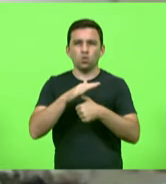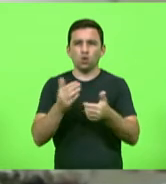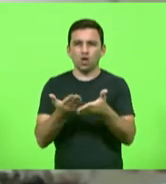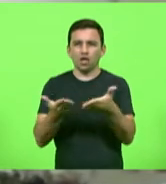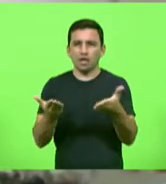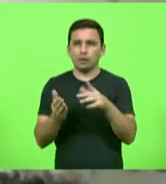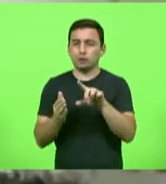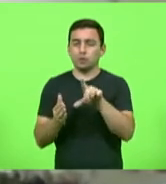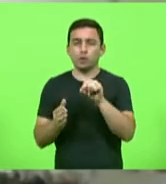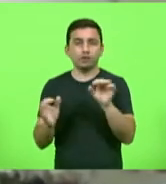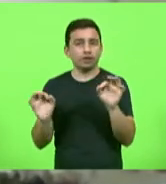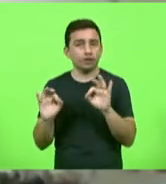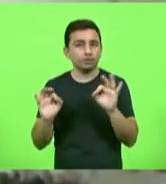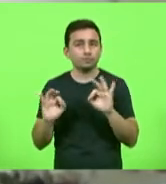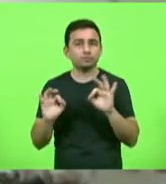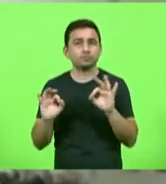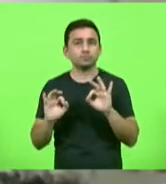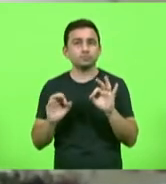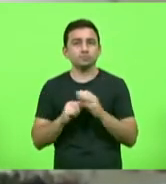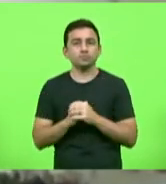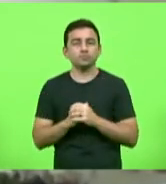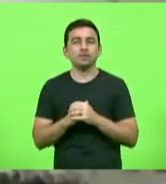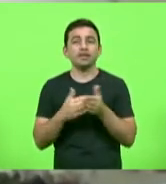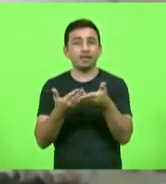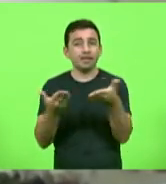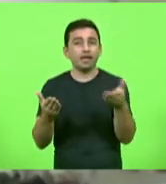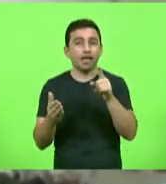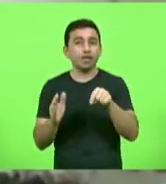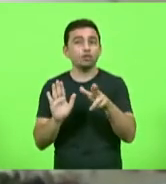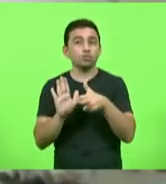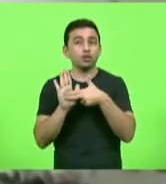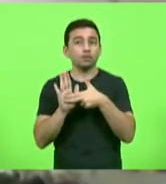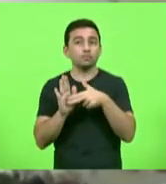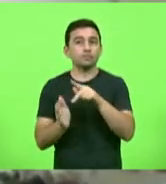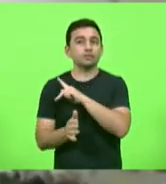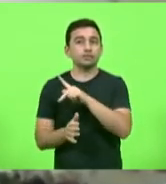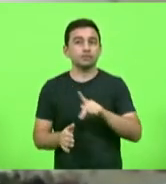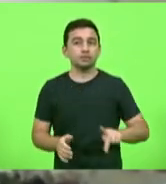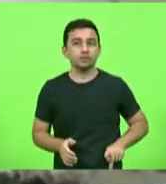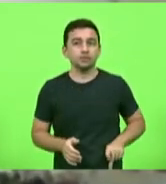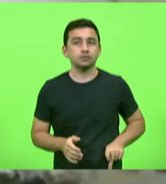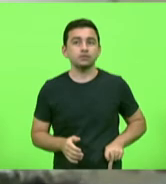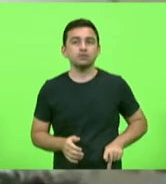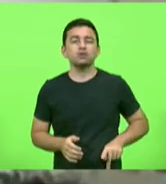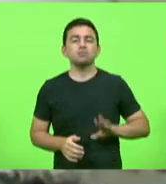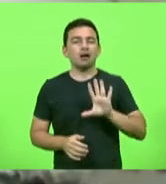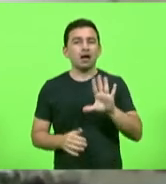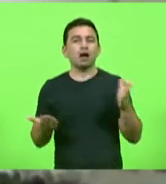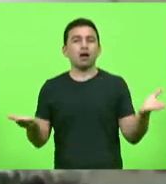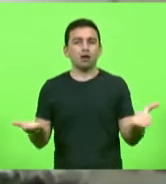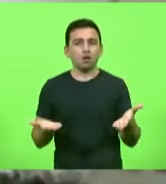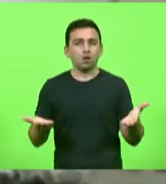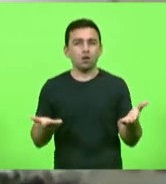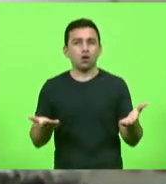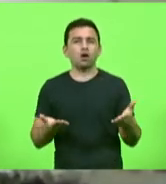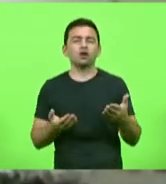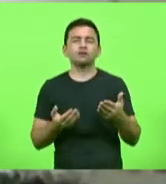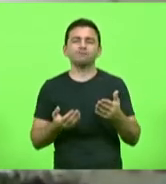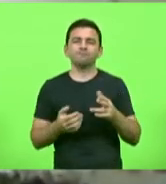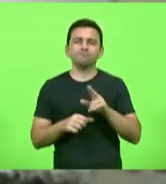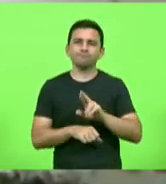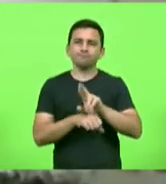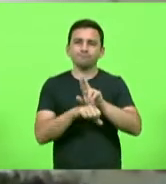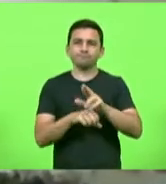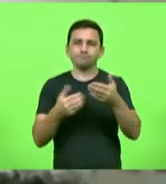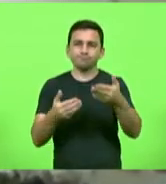eleita não foi eleita foi nomeada pelo presidente mas neste momento em nome da universidade